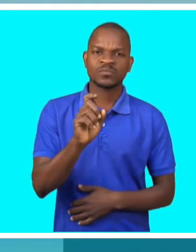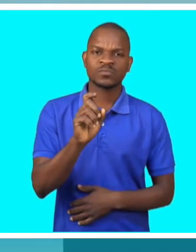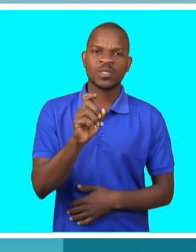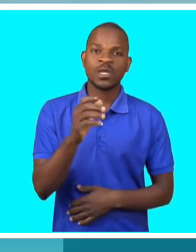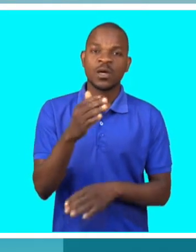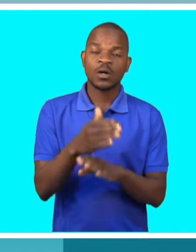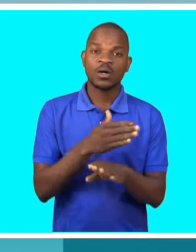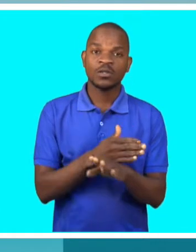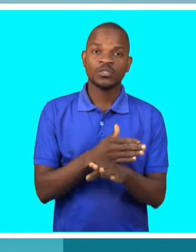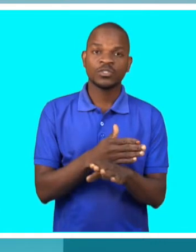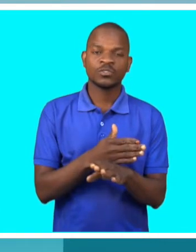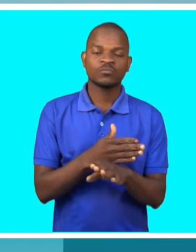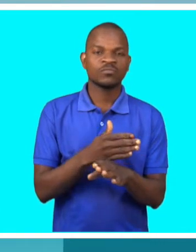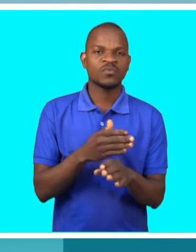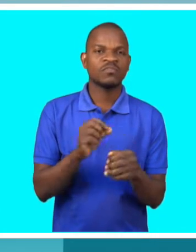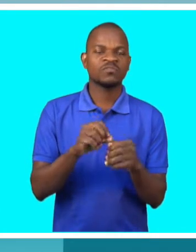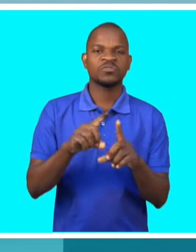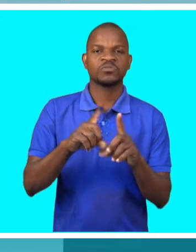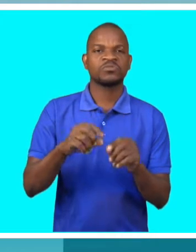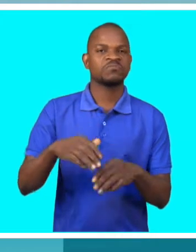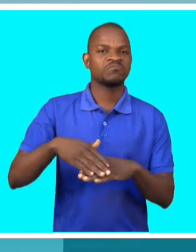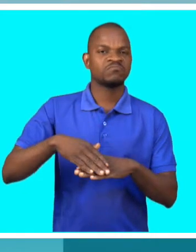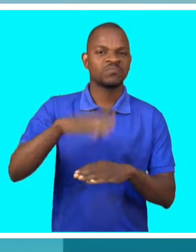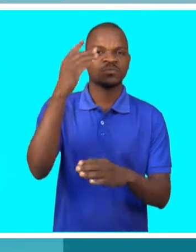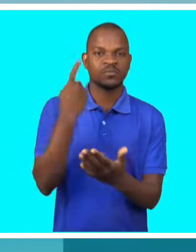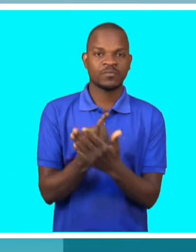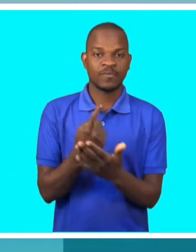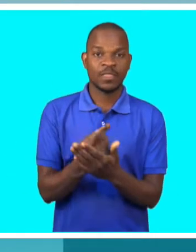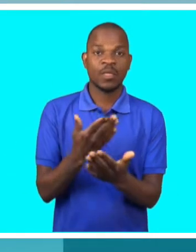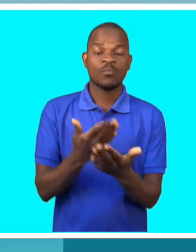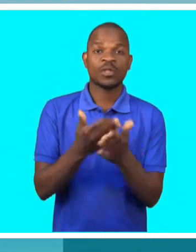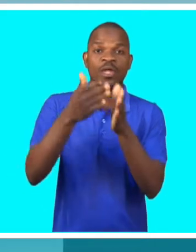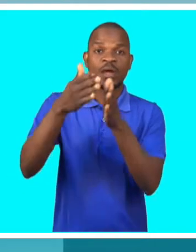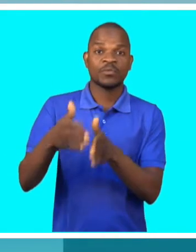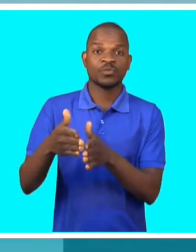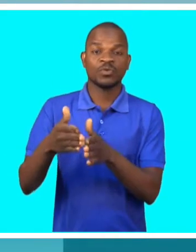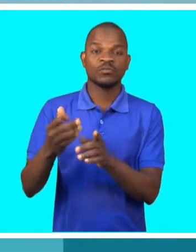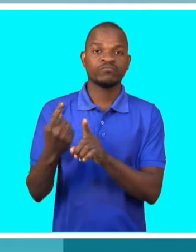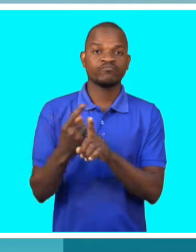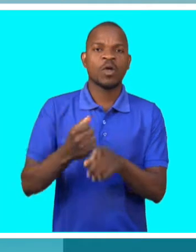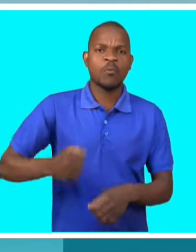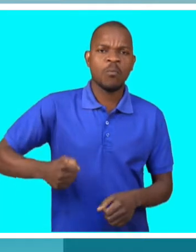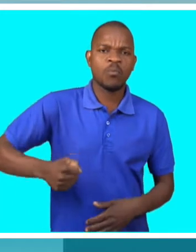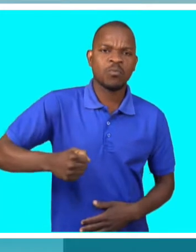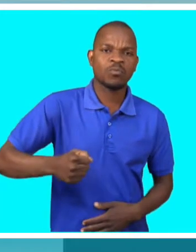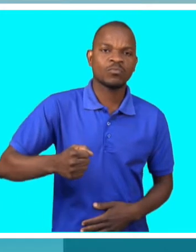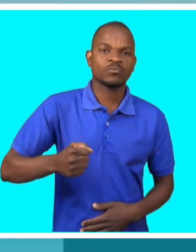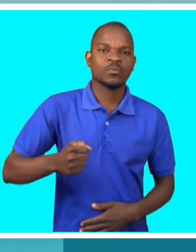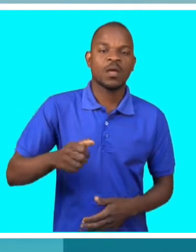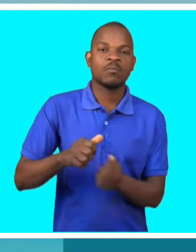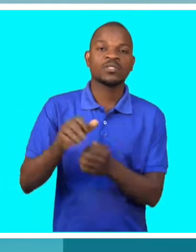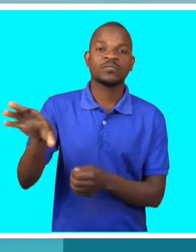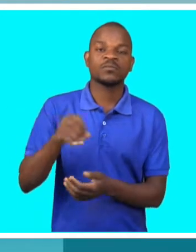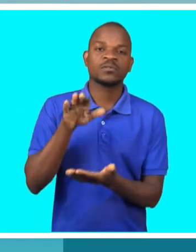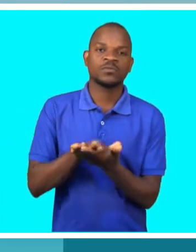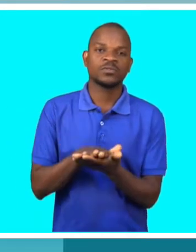grande herói lá na prova. Fez uma coisa espetacular, até o guia de princípio, tínhamos que levar o guia no Maputo. Não